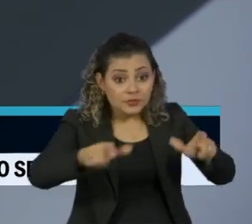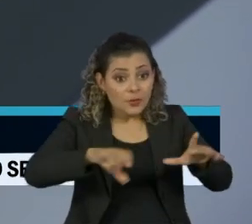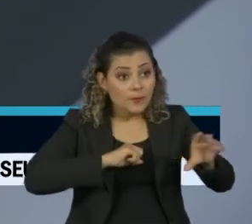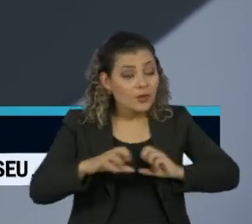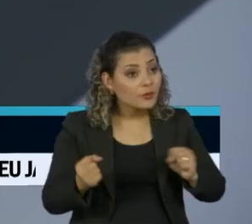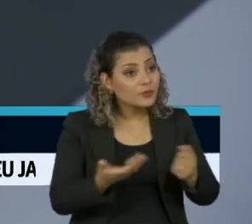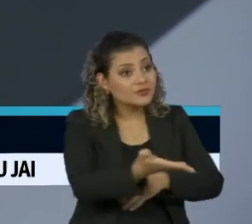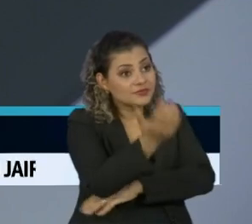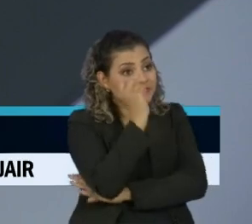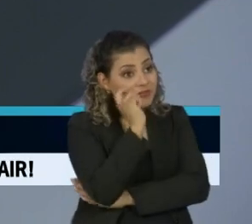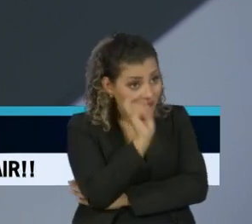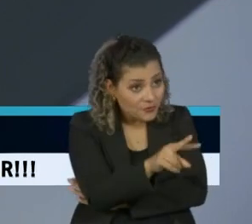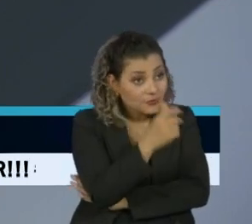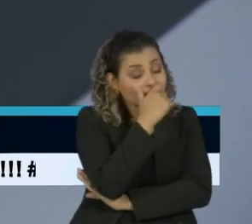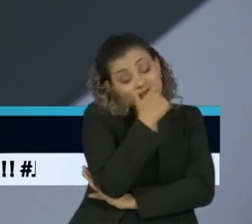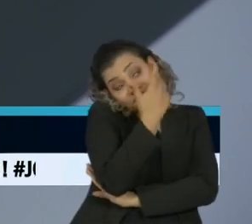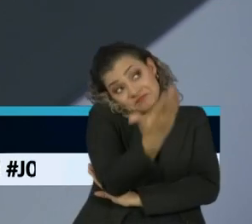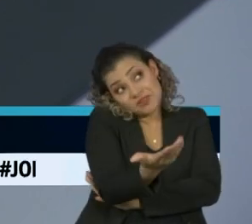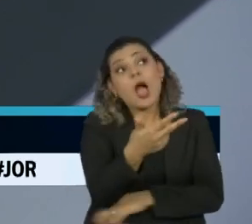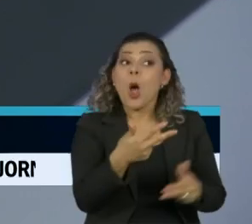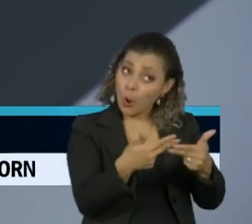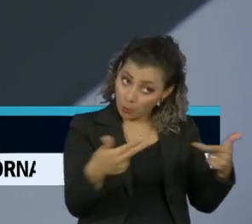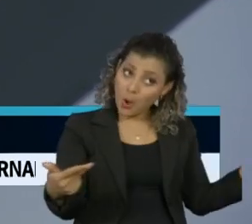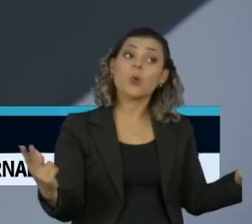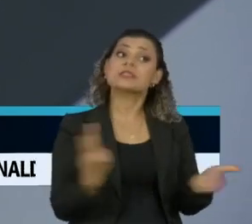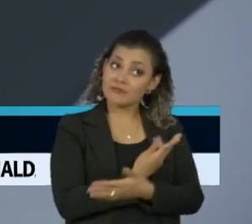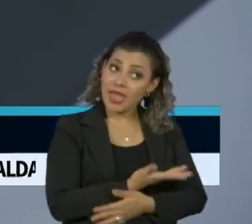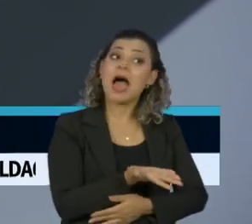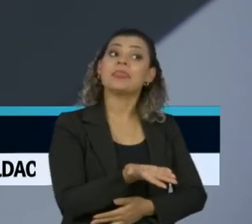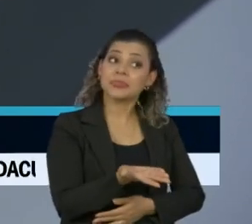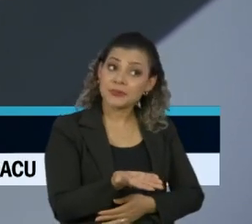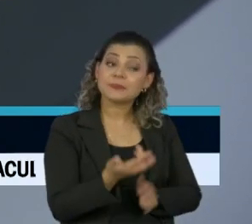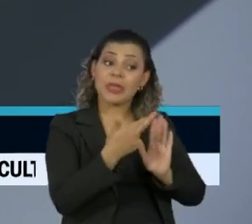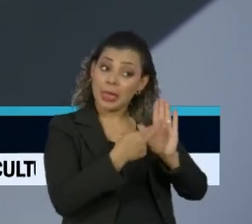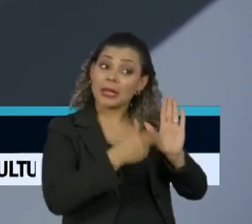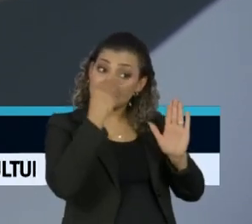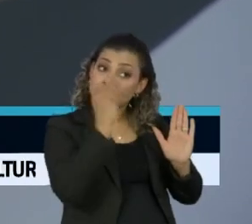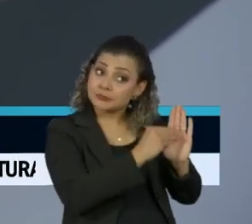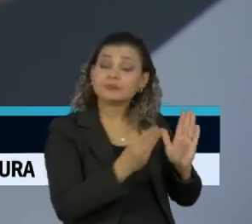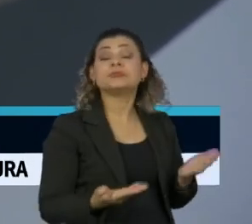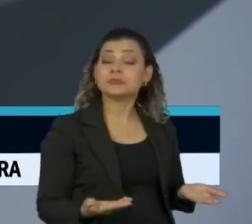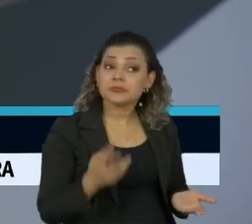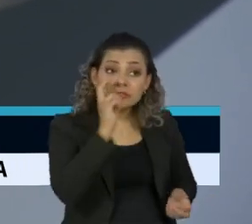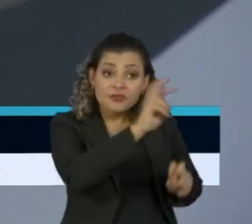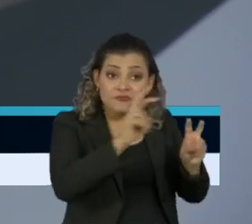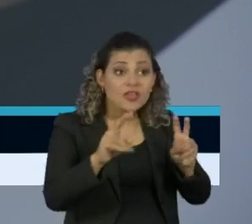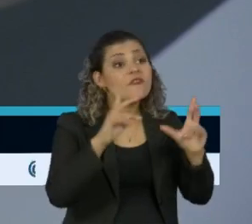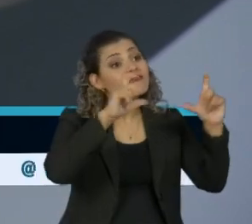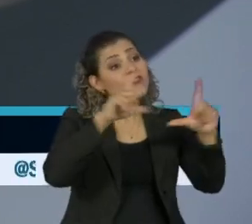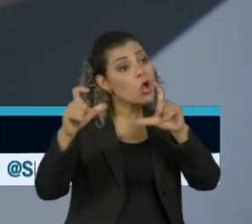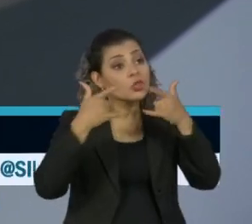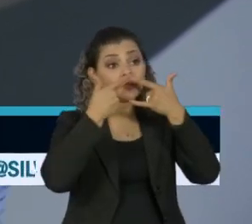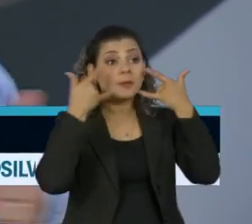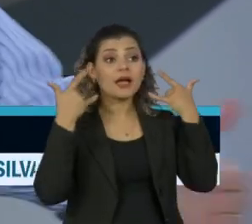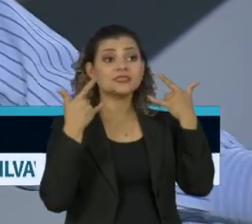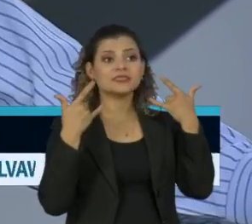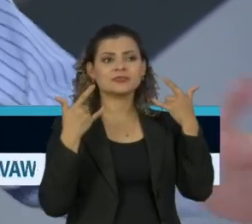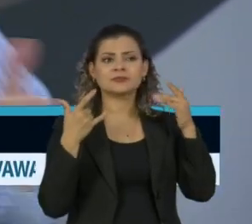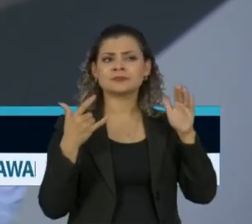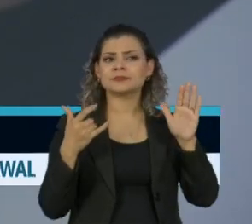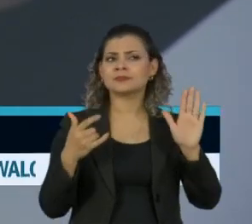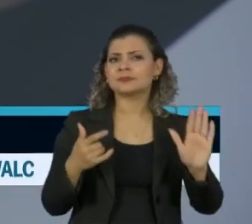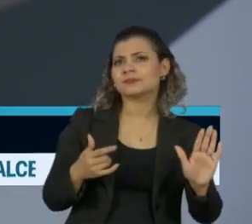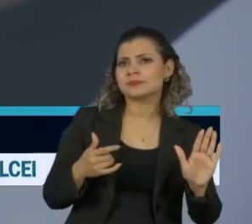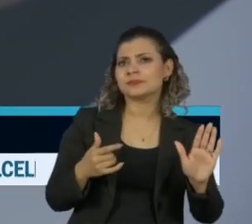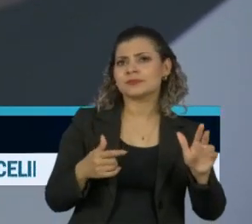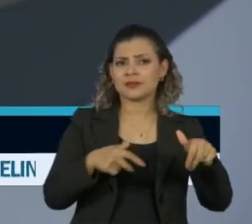se contaminaram, alguma coisa não foi seguida. Quando a gente vê as fotos, todo mundo de máscara, não estavam